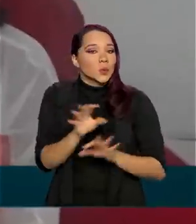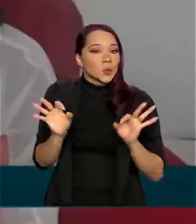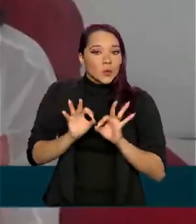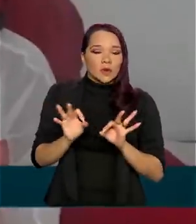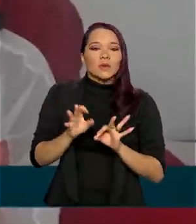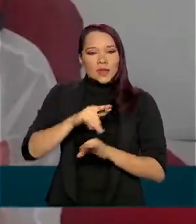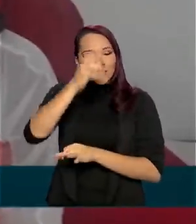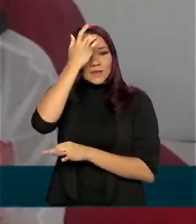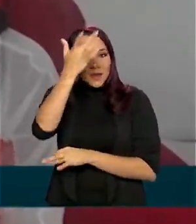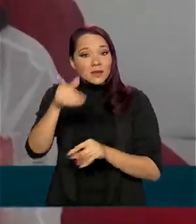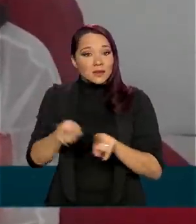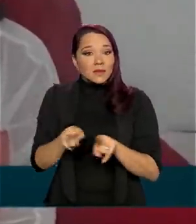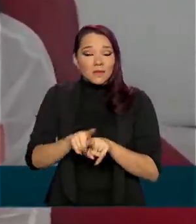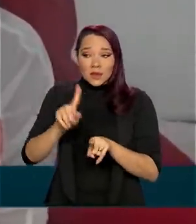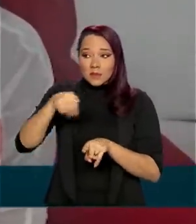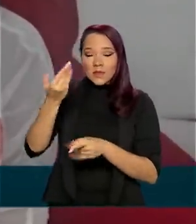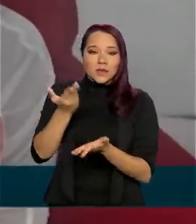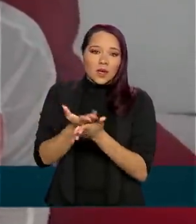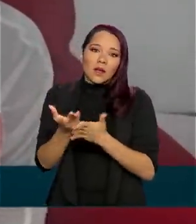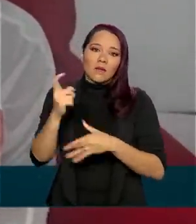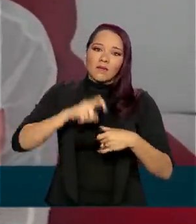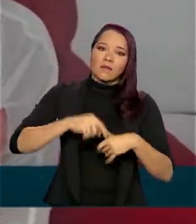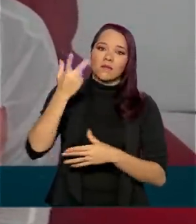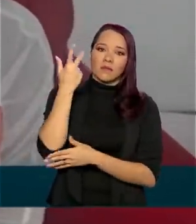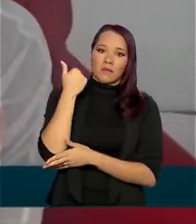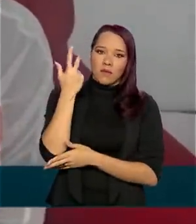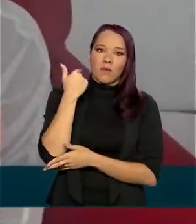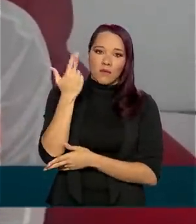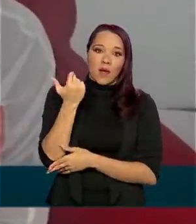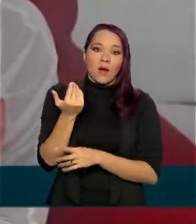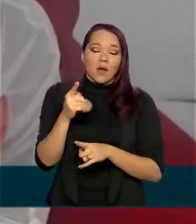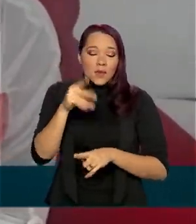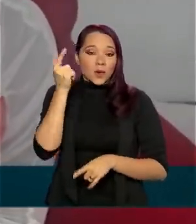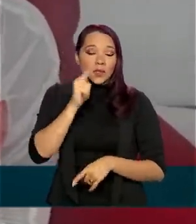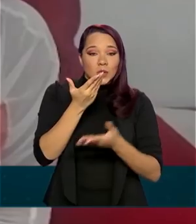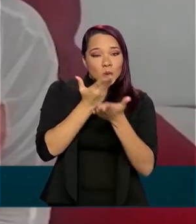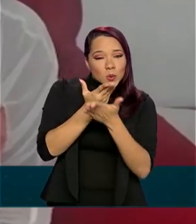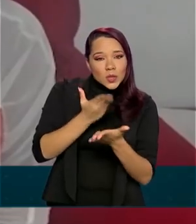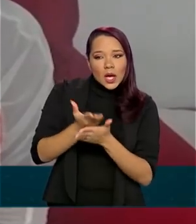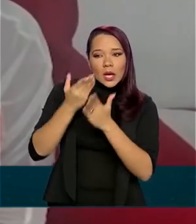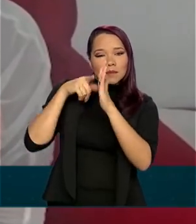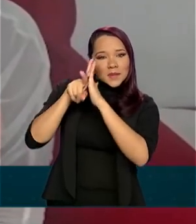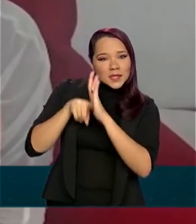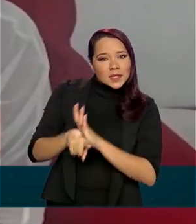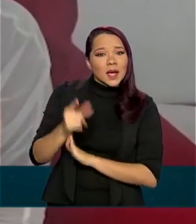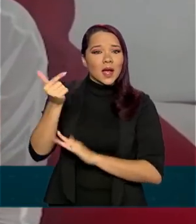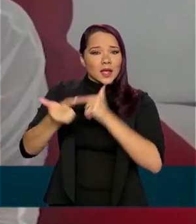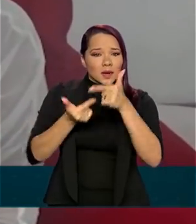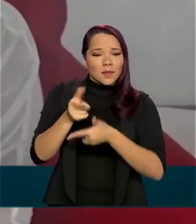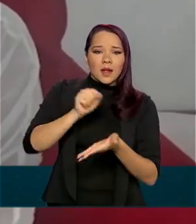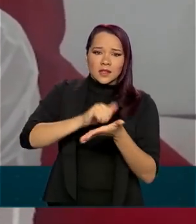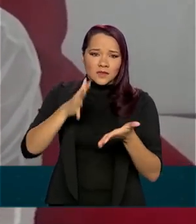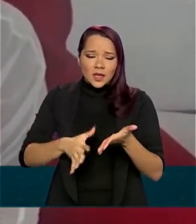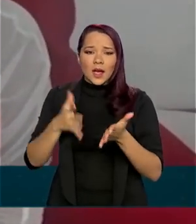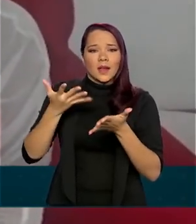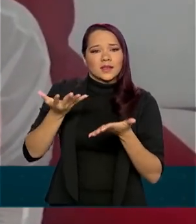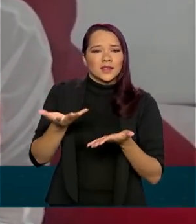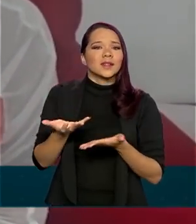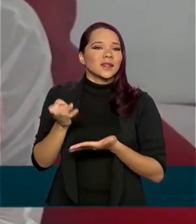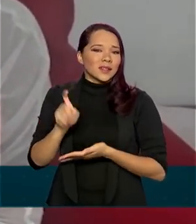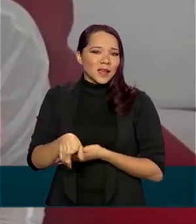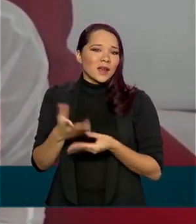vai ficar mais fácil até mesmo quando as aulas voltarem ao normal para poder estudar, para fazer uma atividade, para fazer pesquisas, para